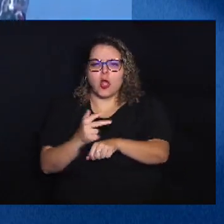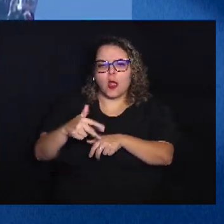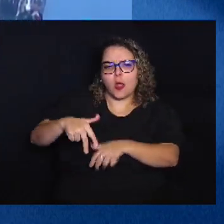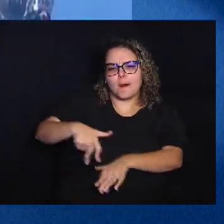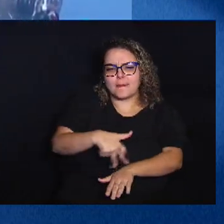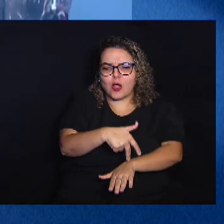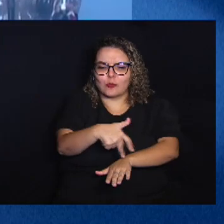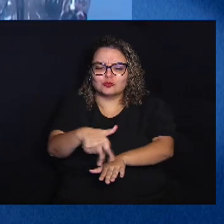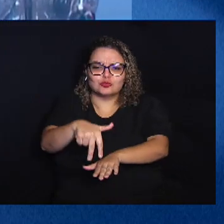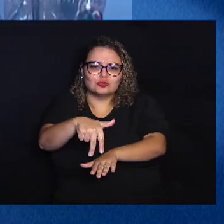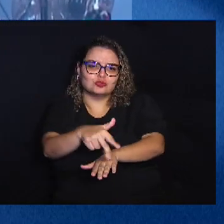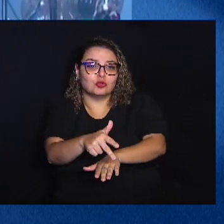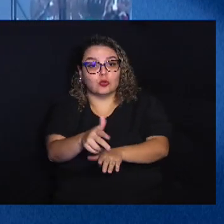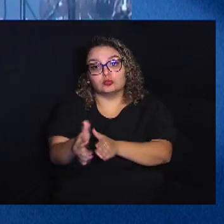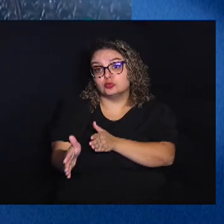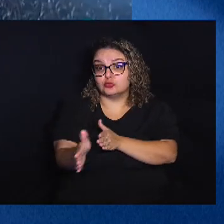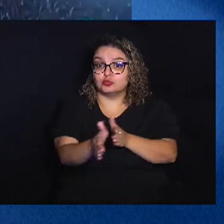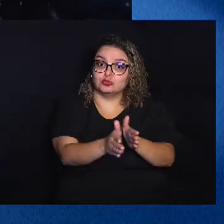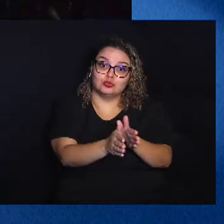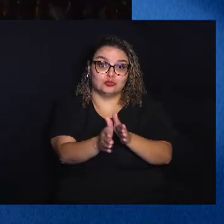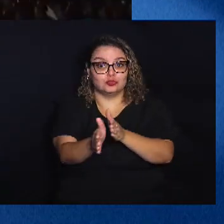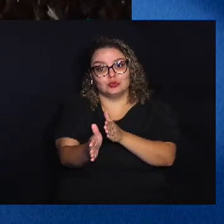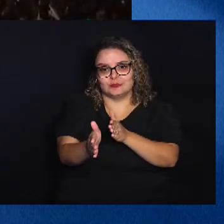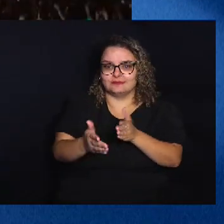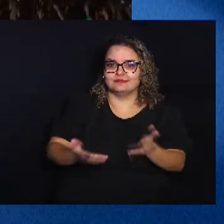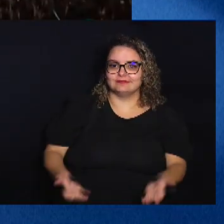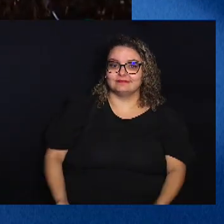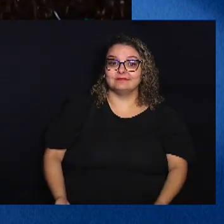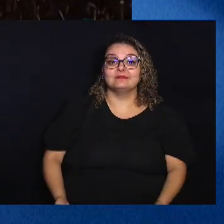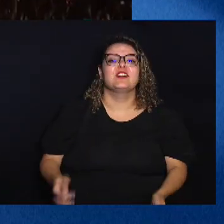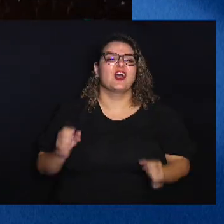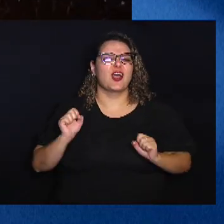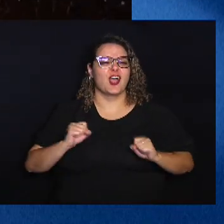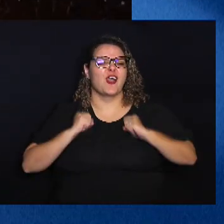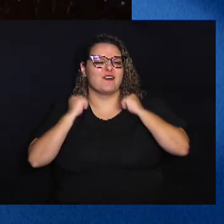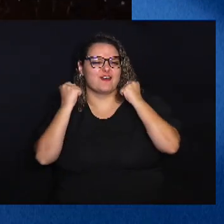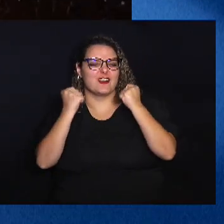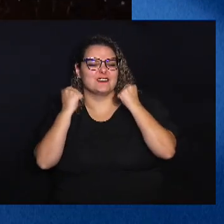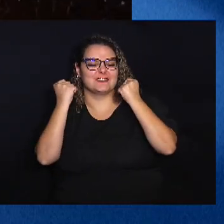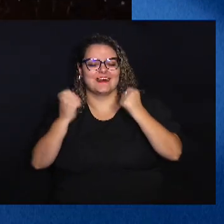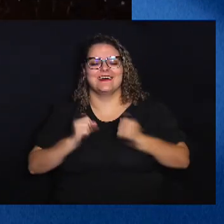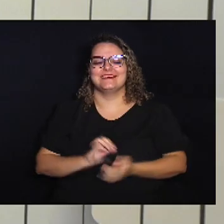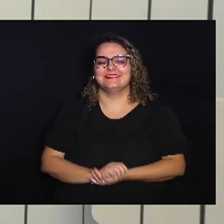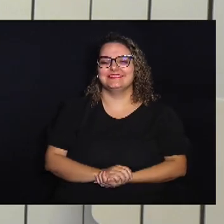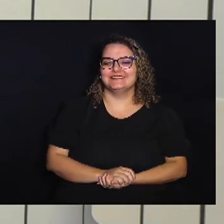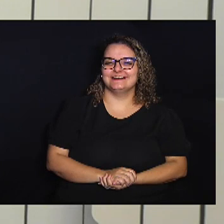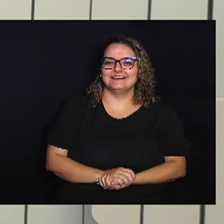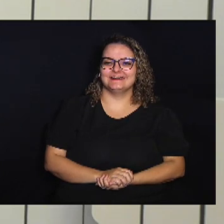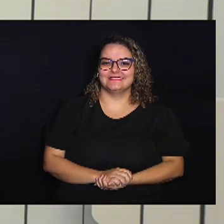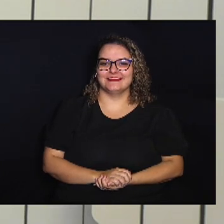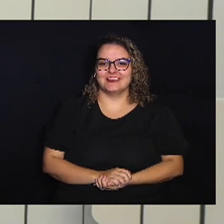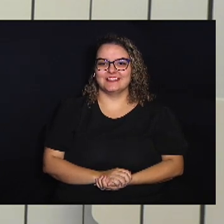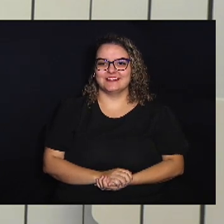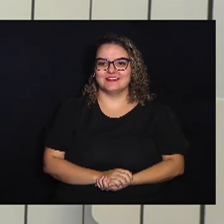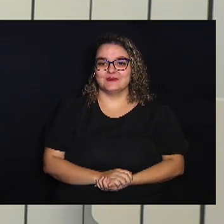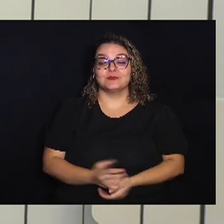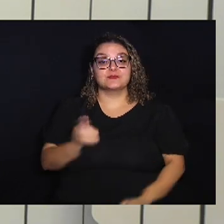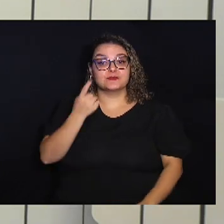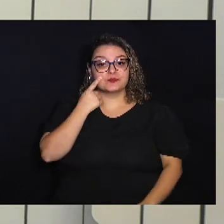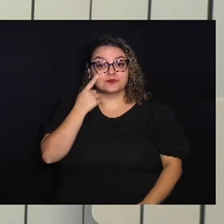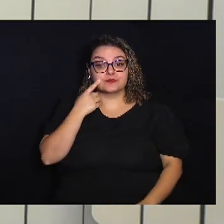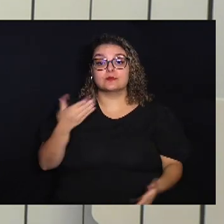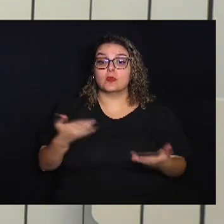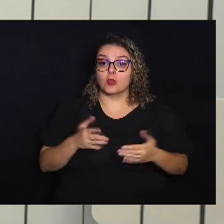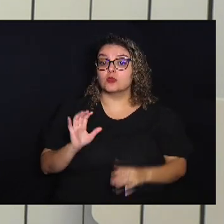seguir uma direção e olha só hoje